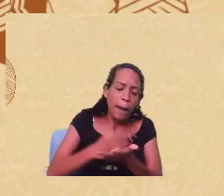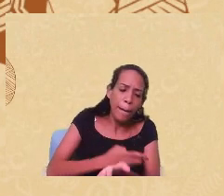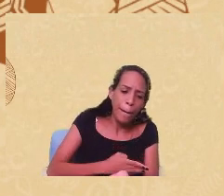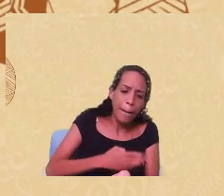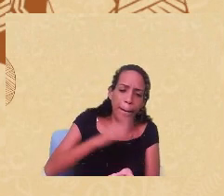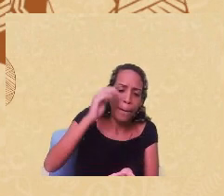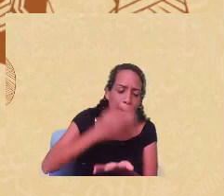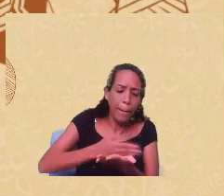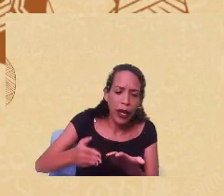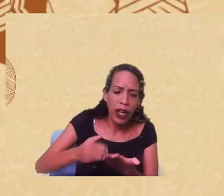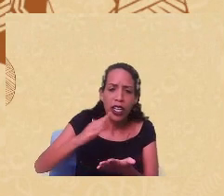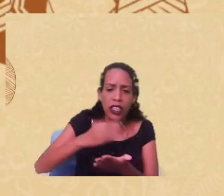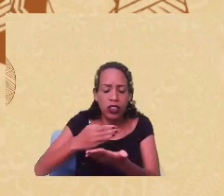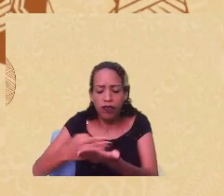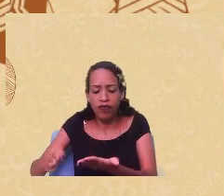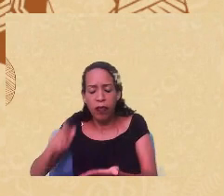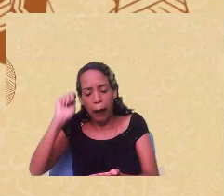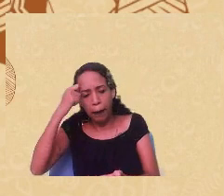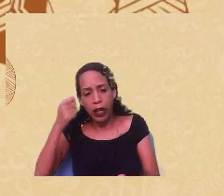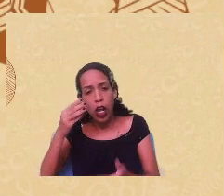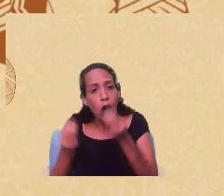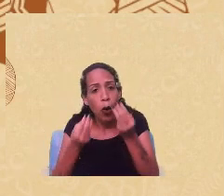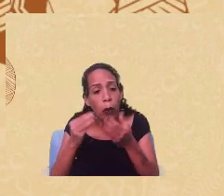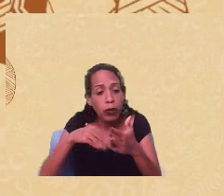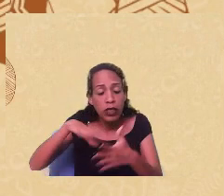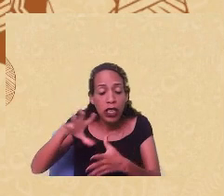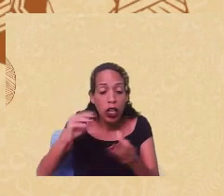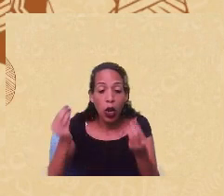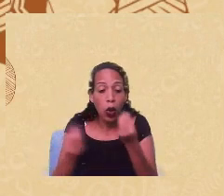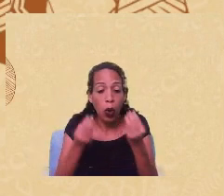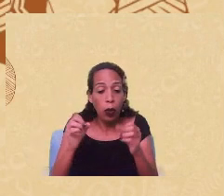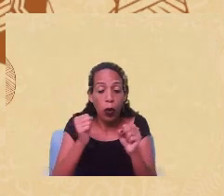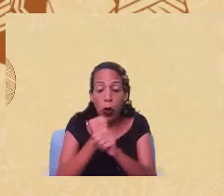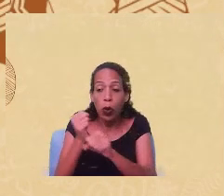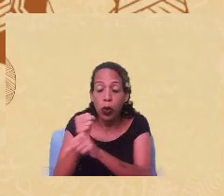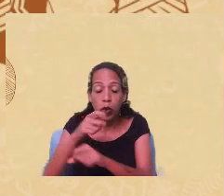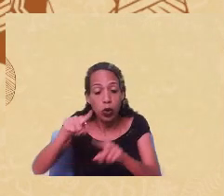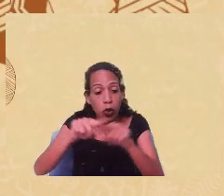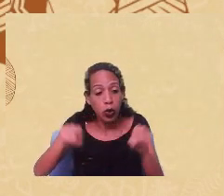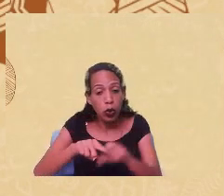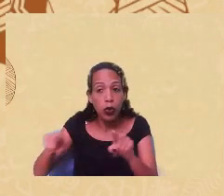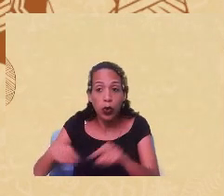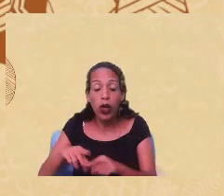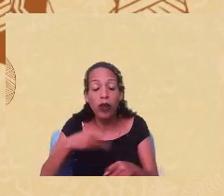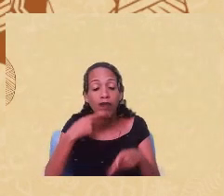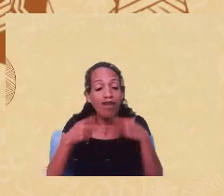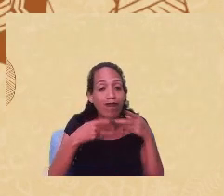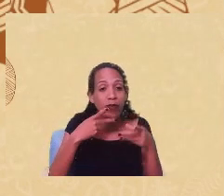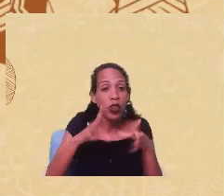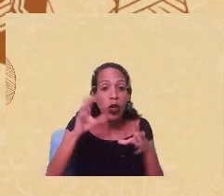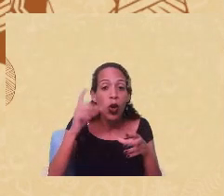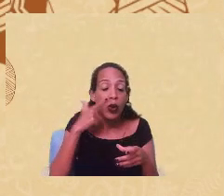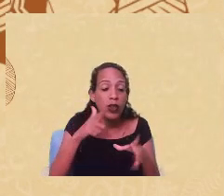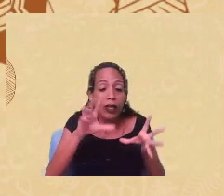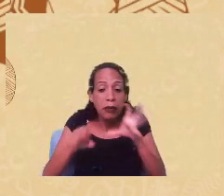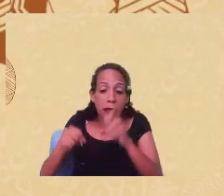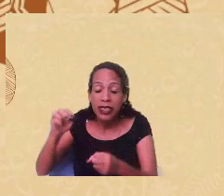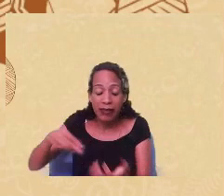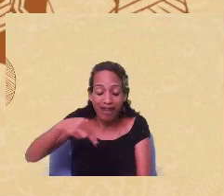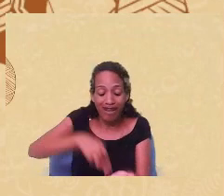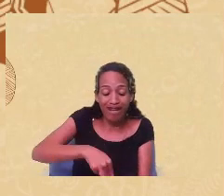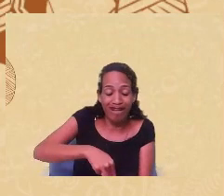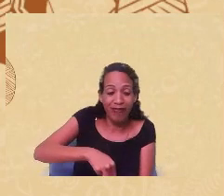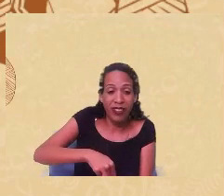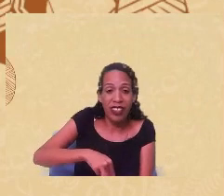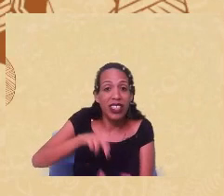Como é que a gente sai desses impasses? Como é que a gente constrói no nosso campo um discurso que consiga capturar esse psicólogo que está na base, que está sendo